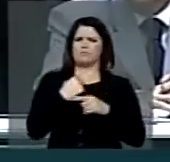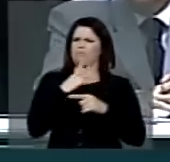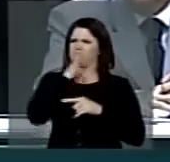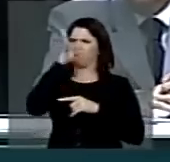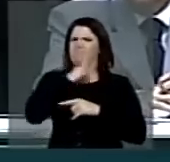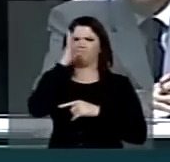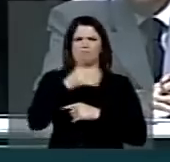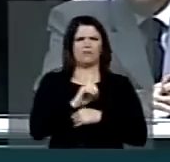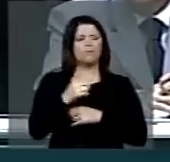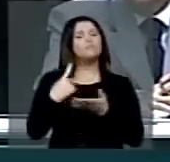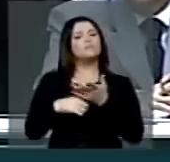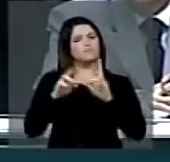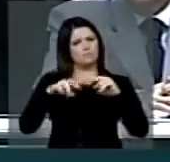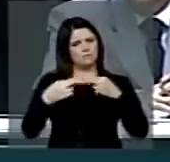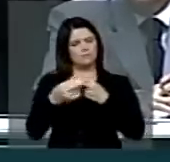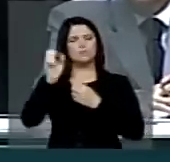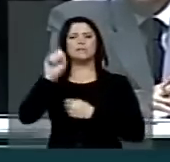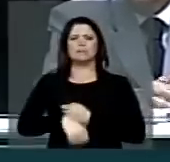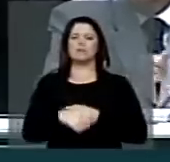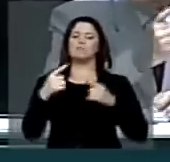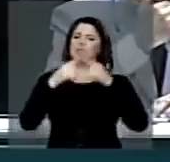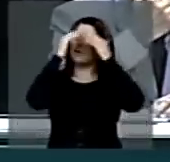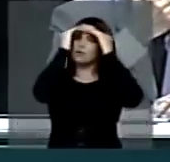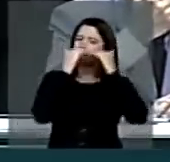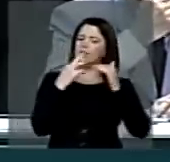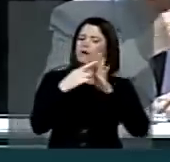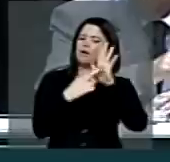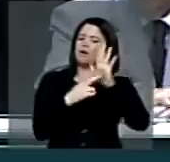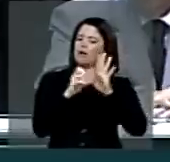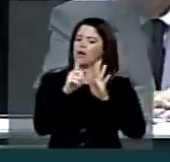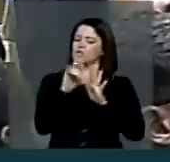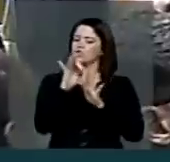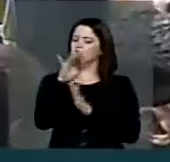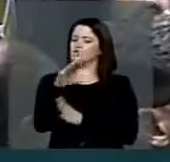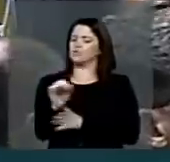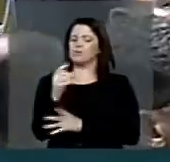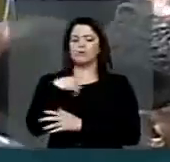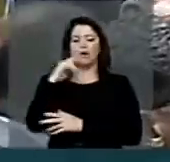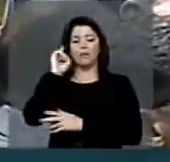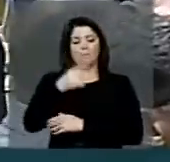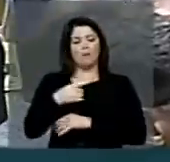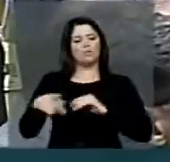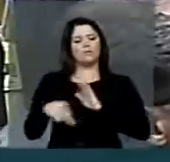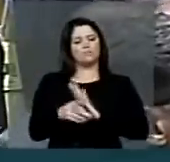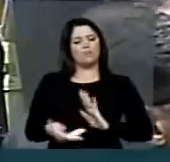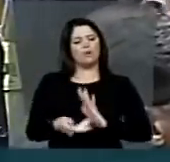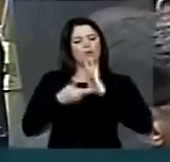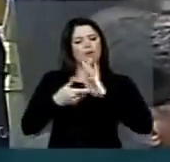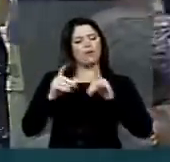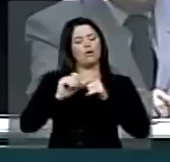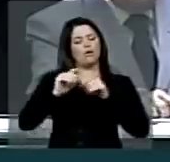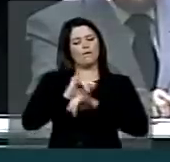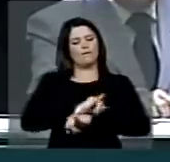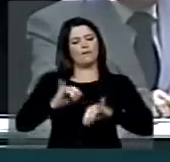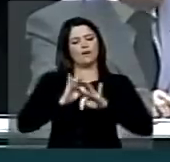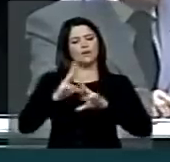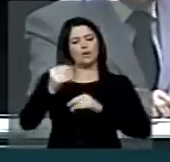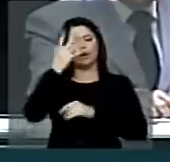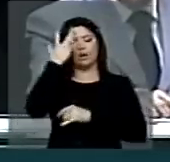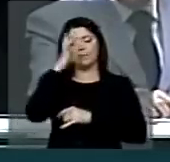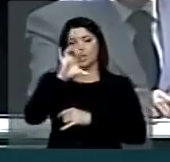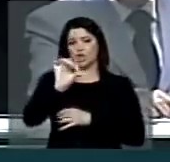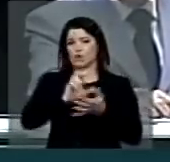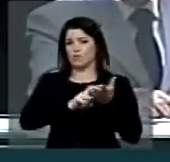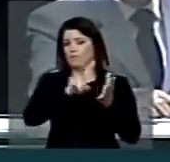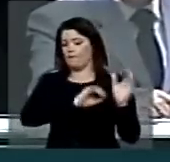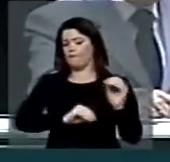ser realizada a sessão, tem que ser respeitada o regimento e é essa determinação que, no nome desta casa, eu faço para amanhã às nove horas